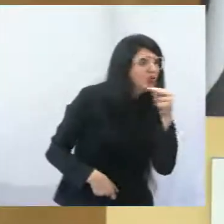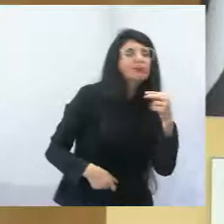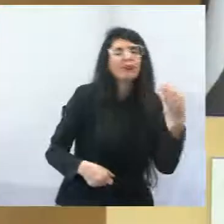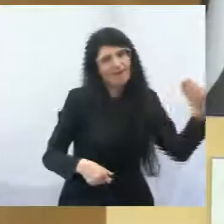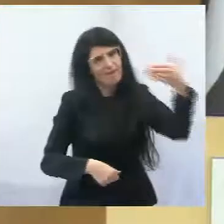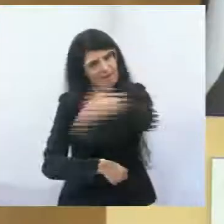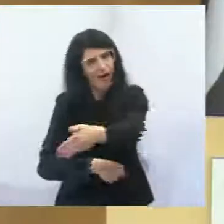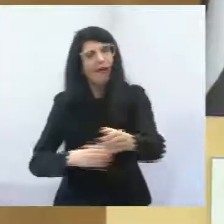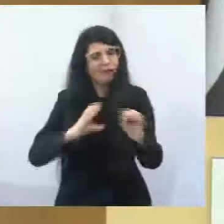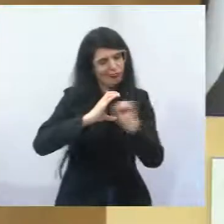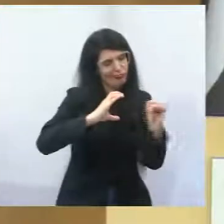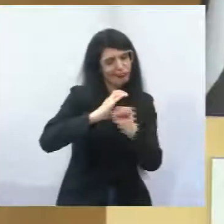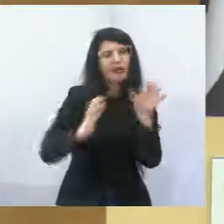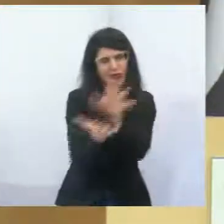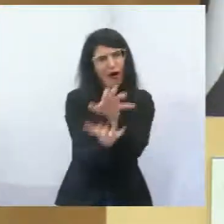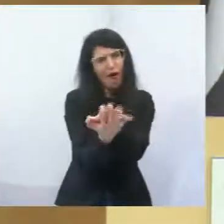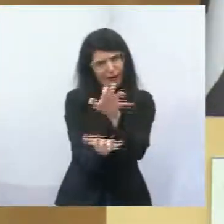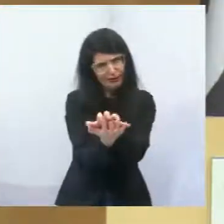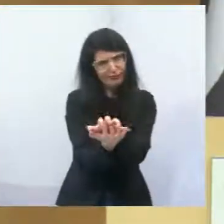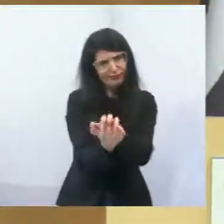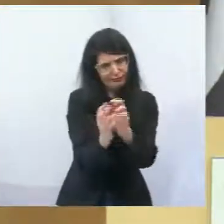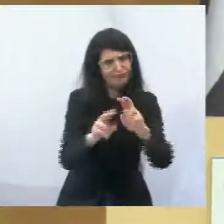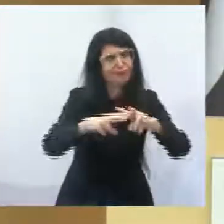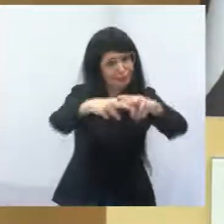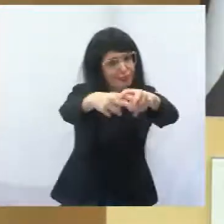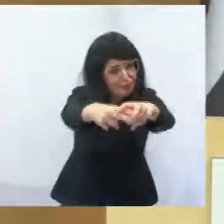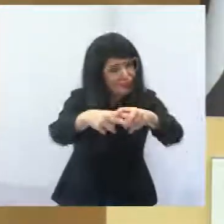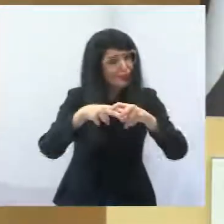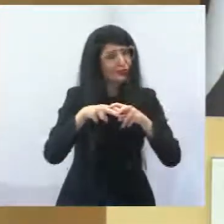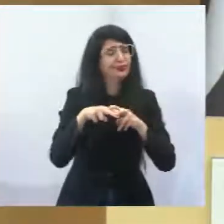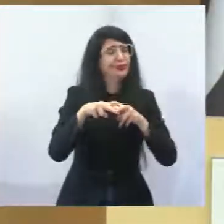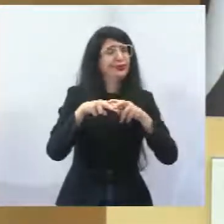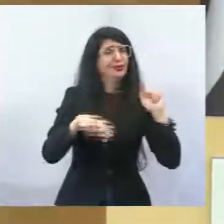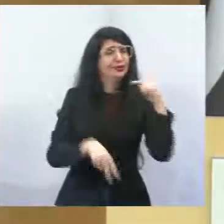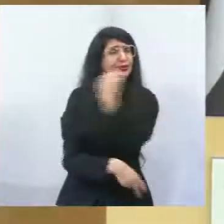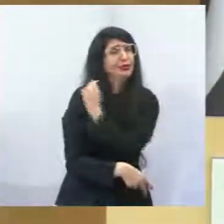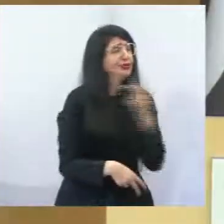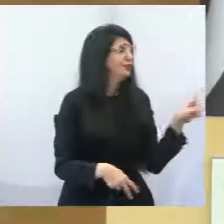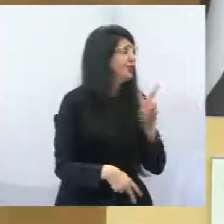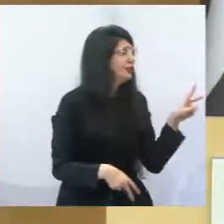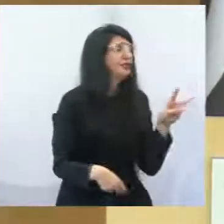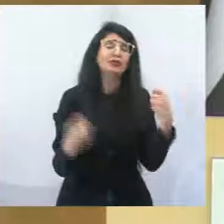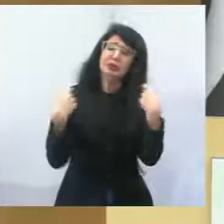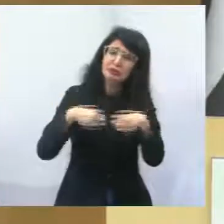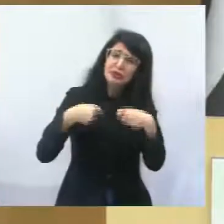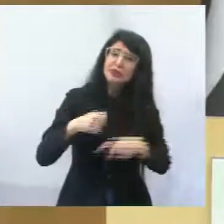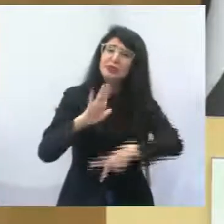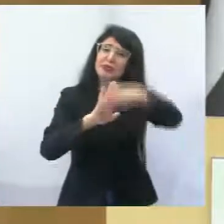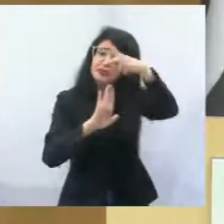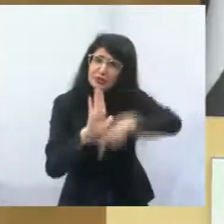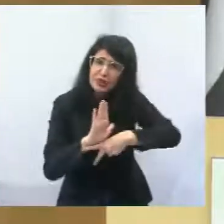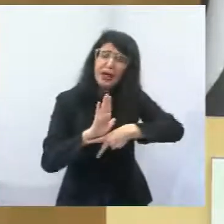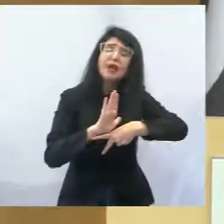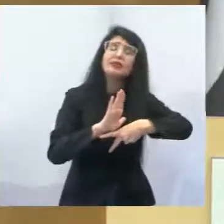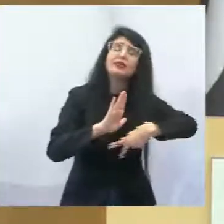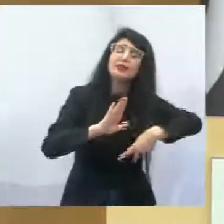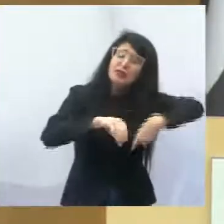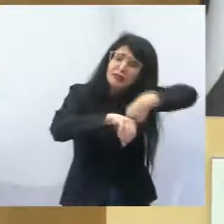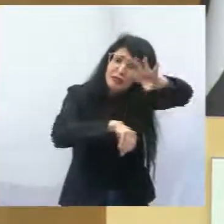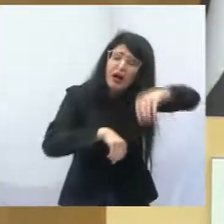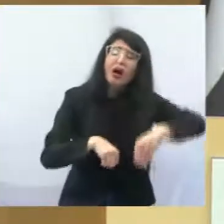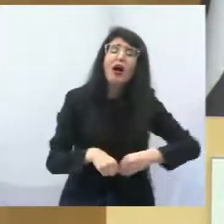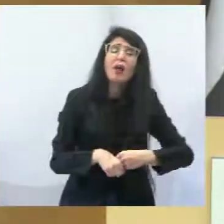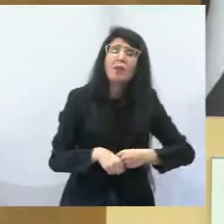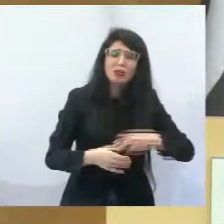nossa de, vereadores, começarmos a discutir mais o aumento de leitos nessa cidade,